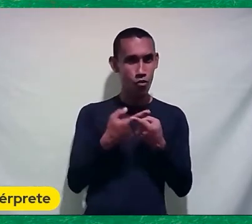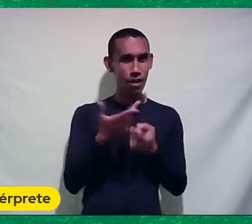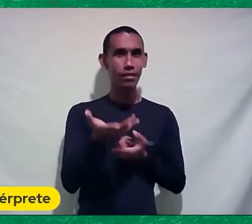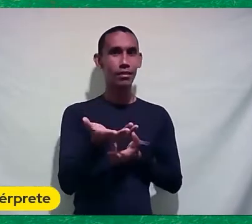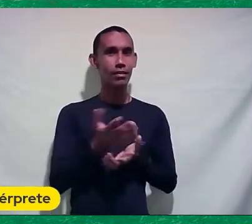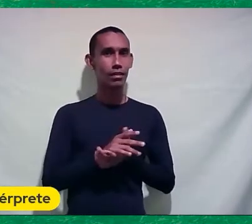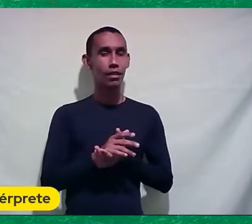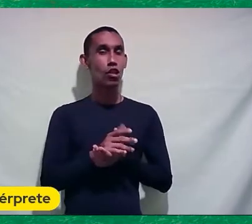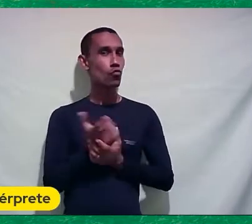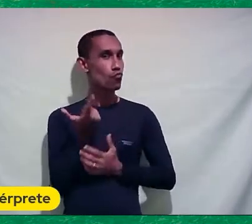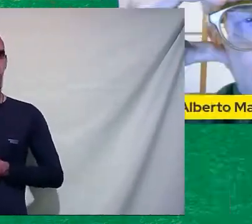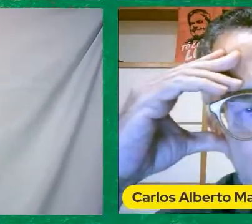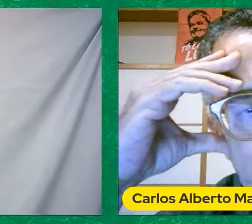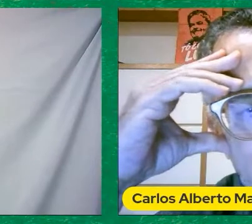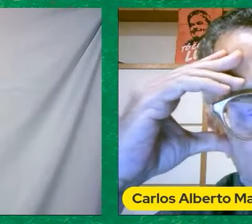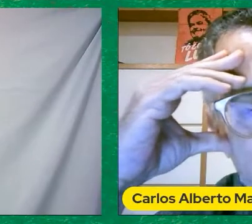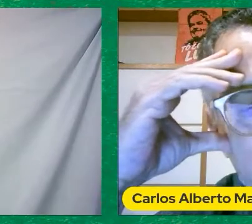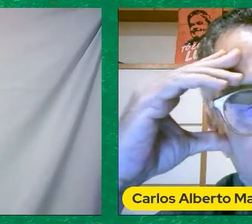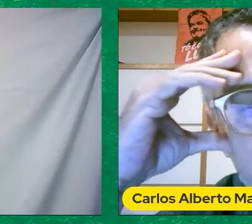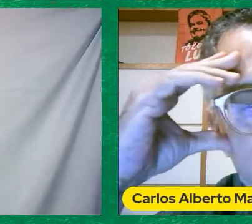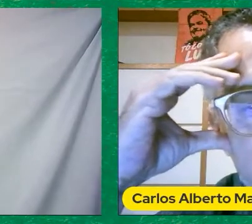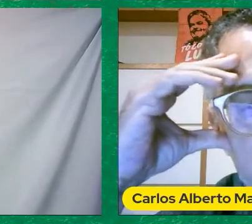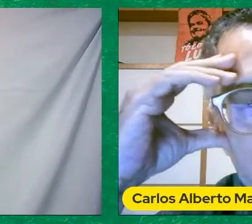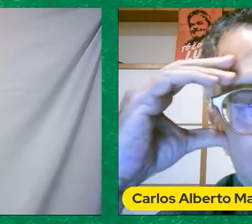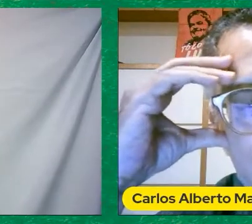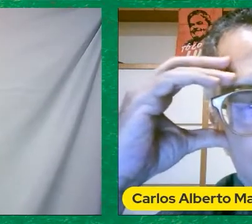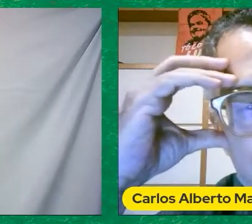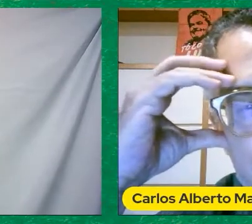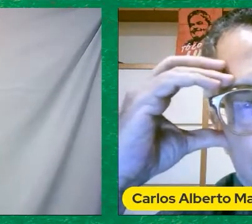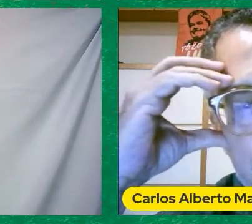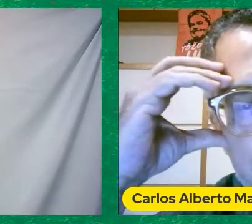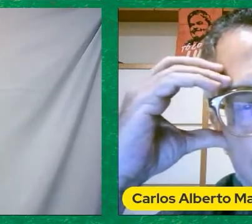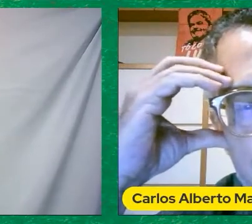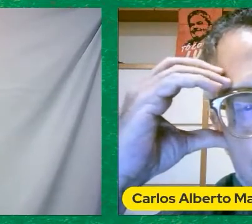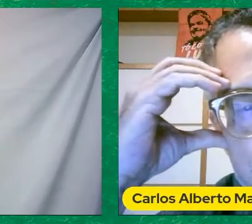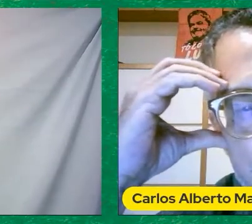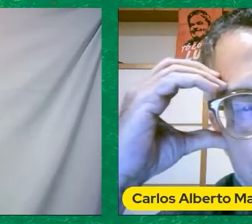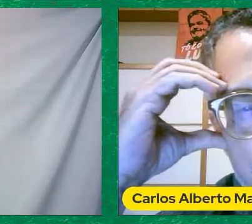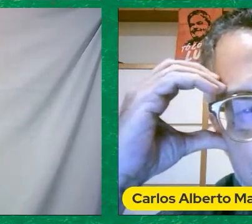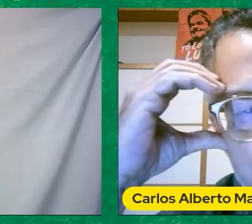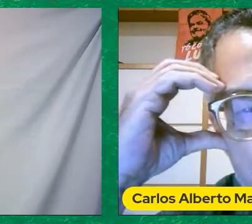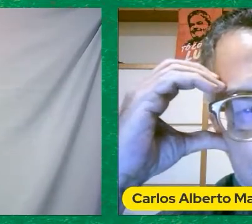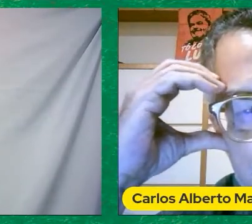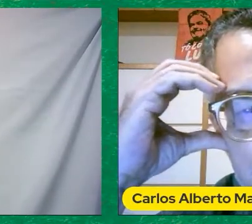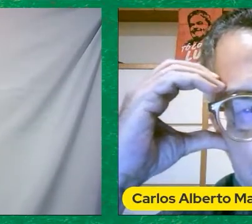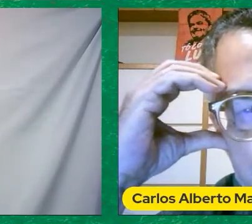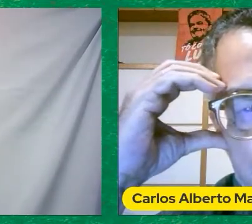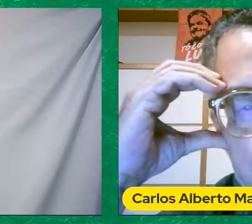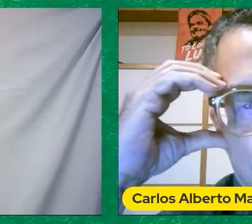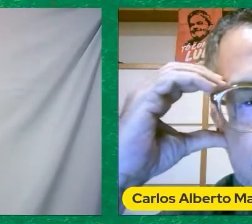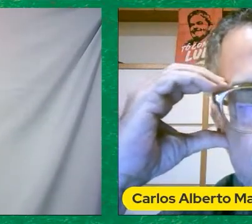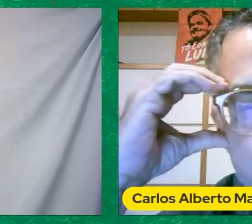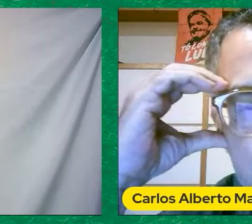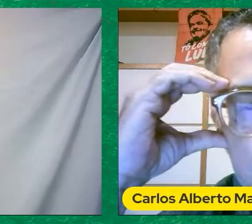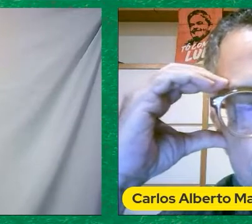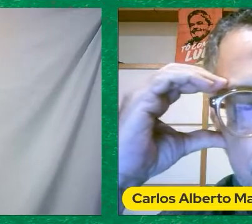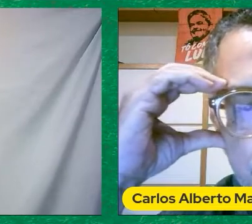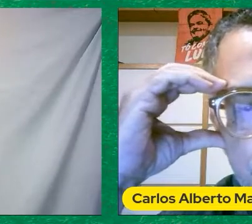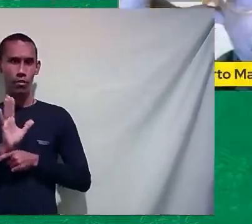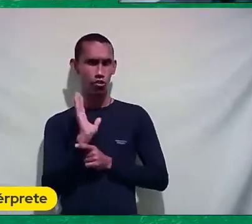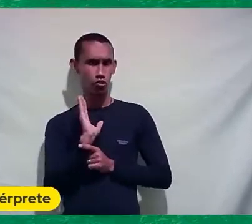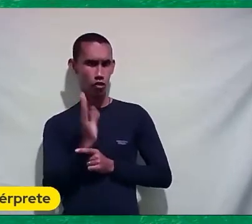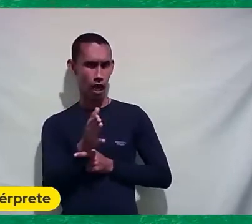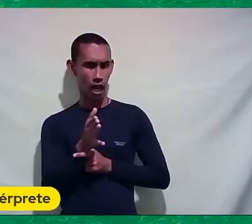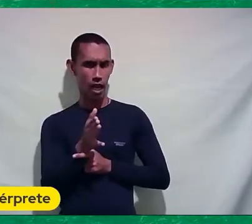consigo realmente Você já teve experiência De montar Cenas de futebol Ou você já teve experiência De montar Cenas teve um filme Um filme